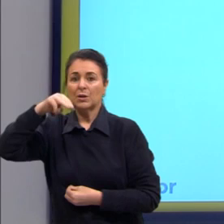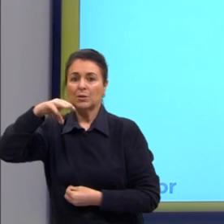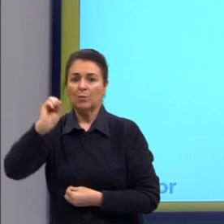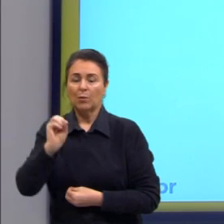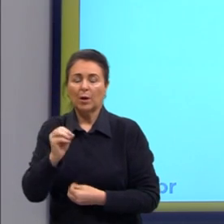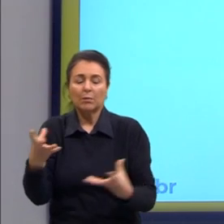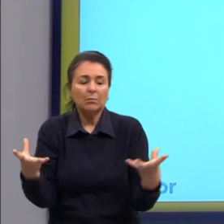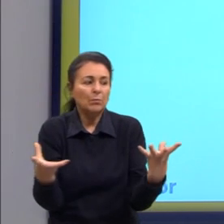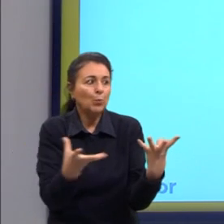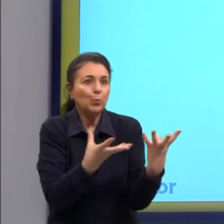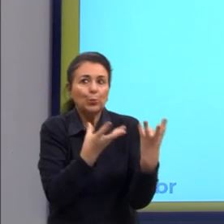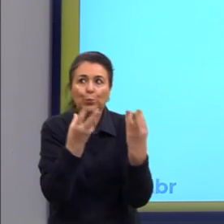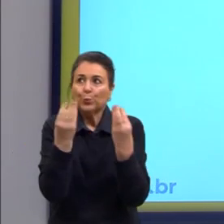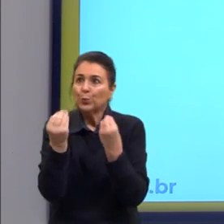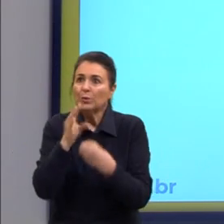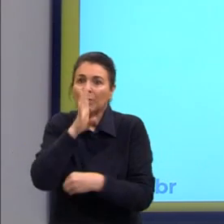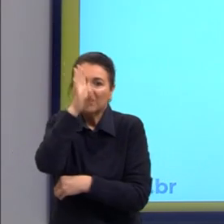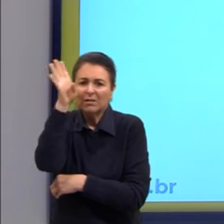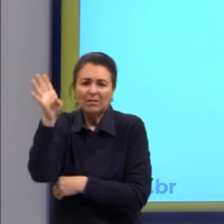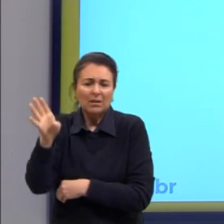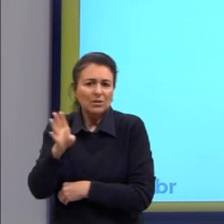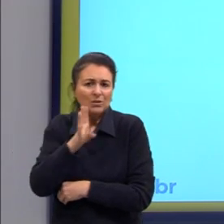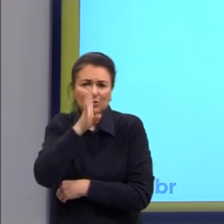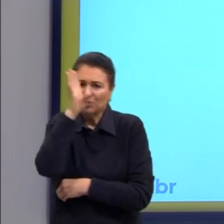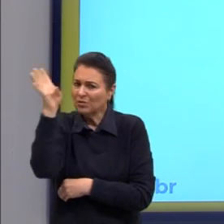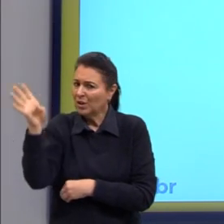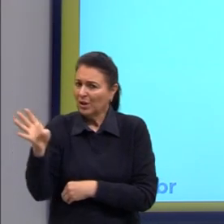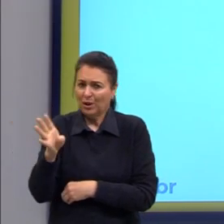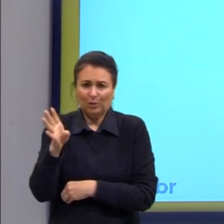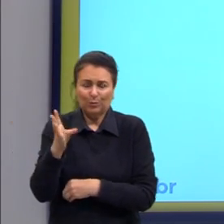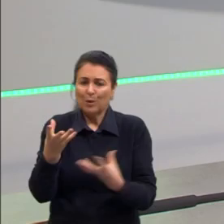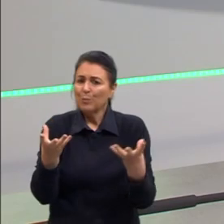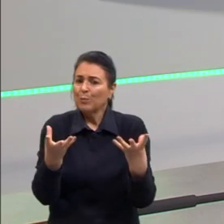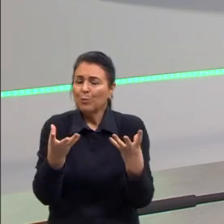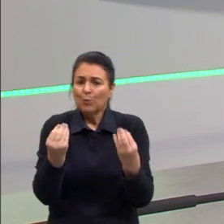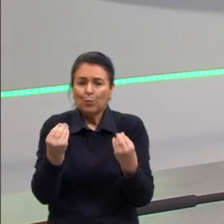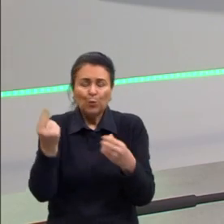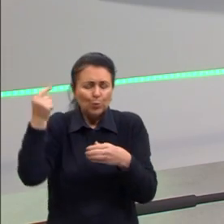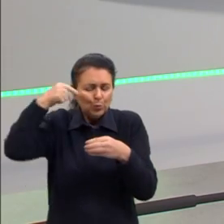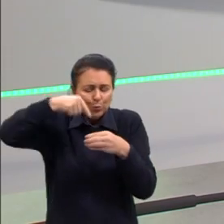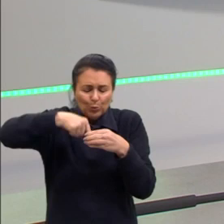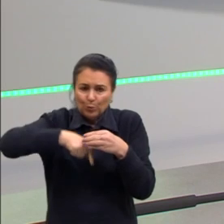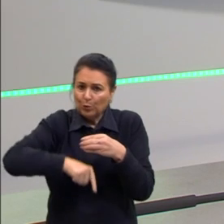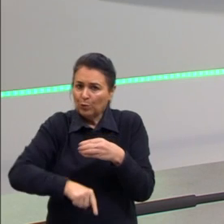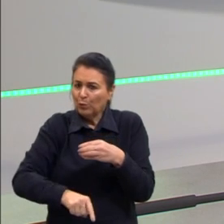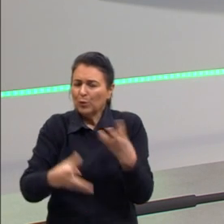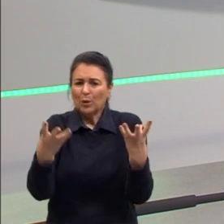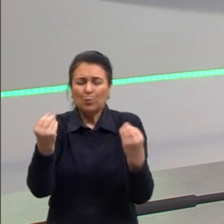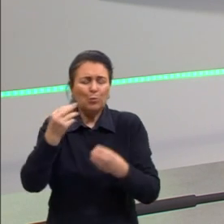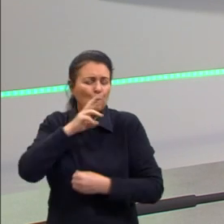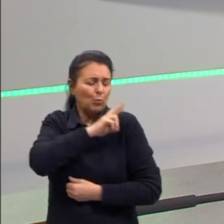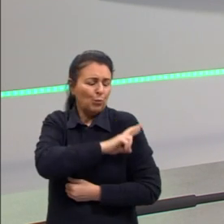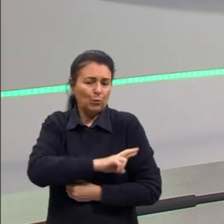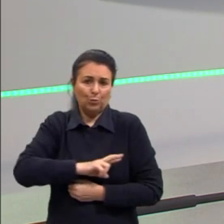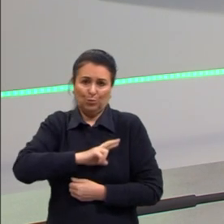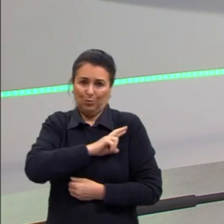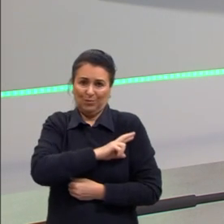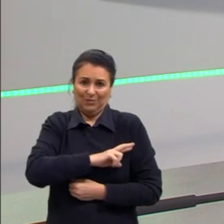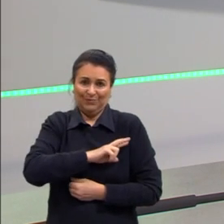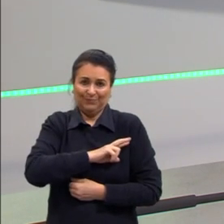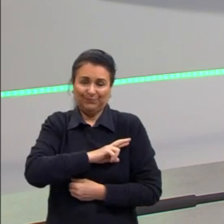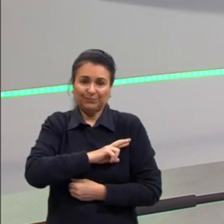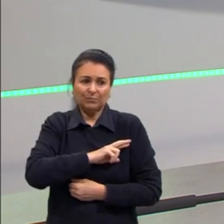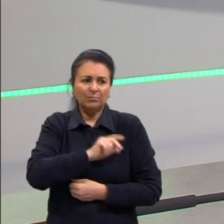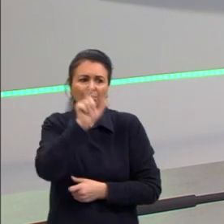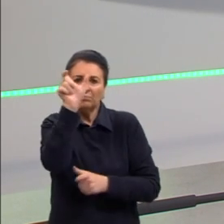mega, vomita, arco-íris. A coisa é muito mais do que romântica. Ela chega a ser desproporcional. Então, se